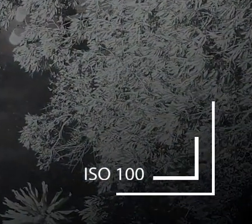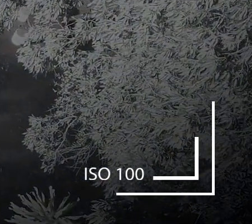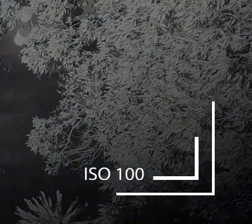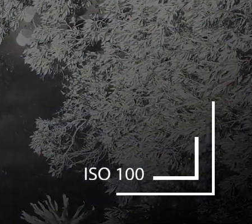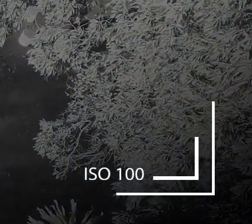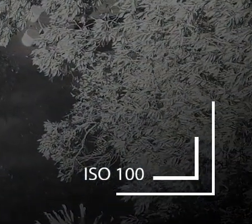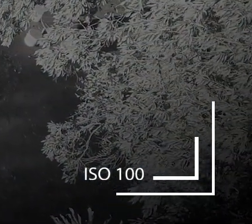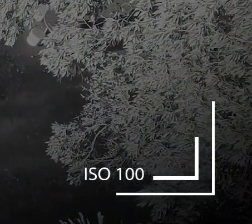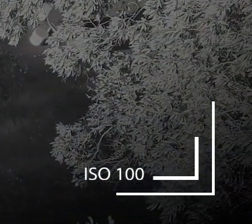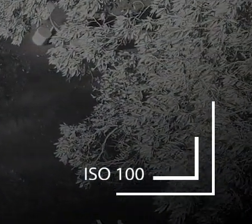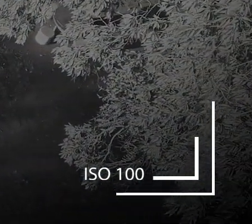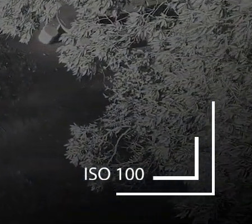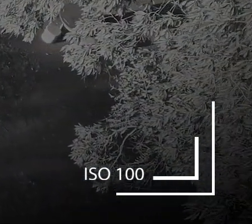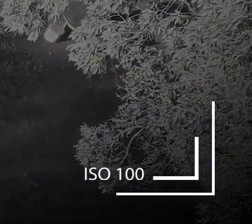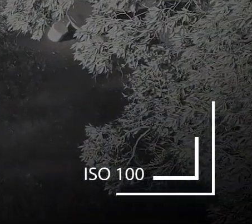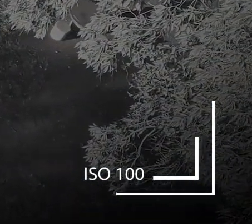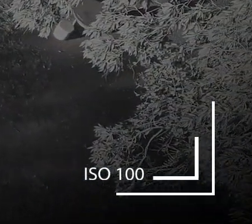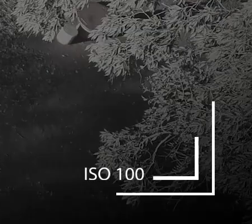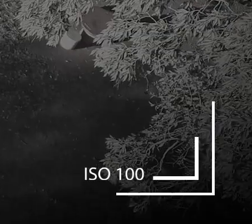Tchau!